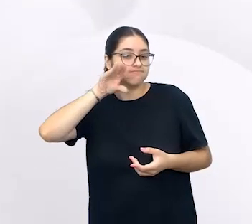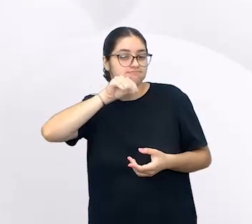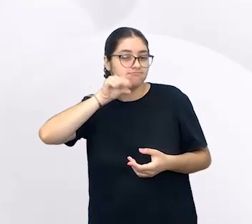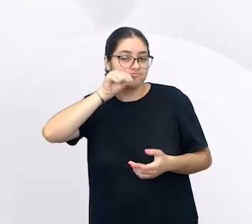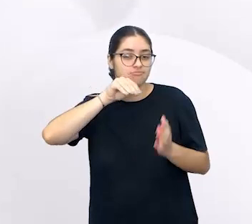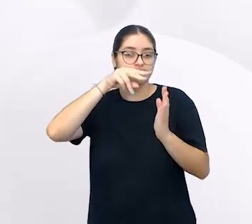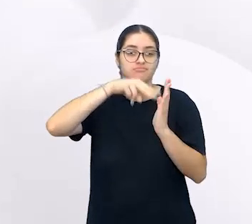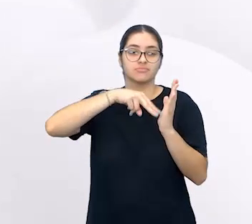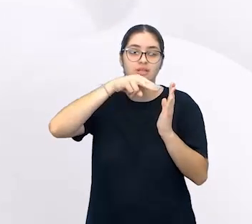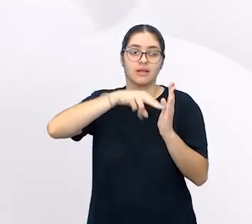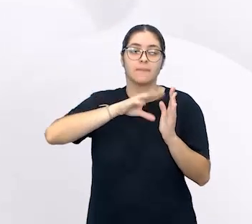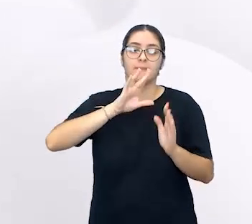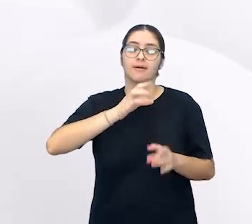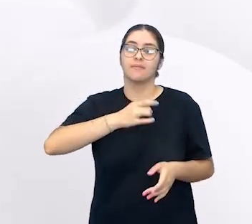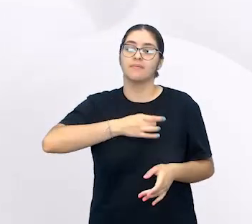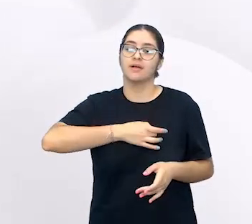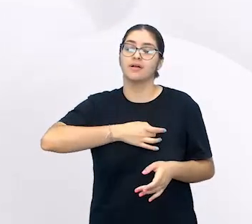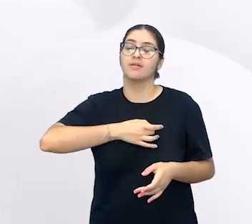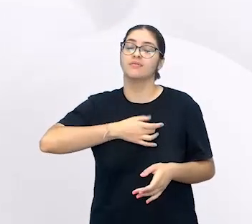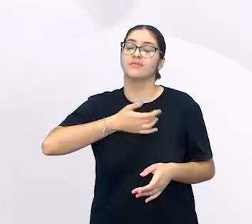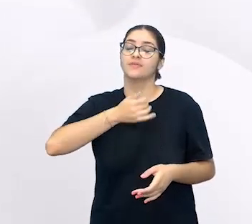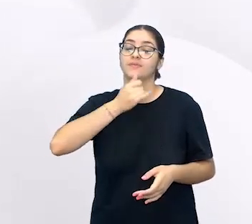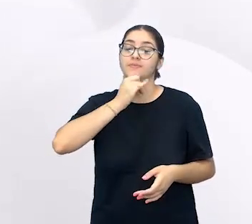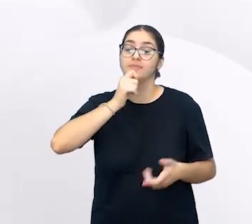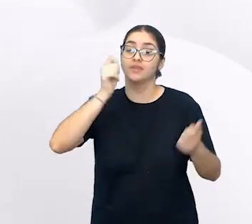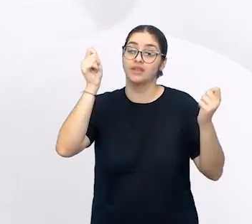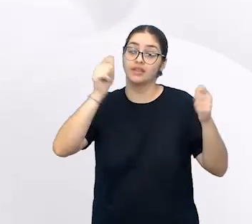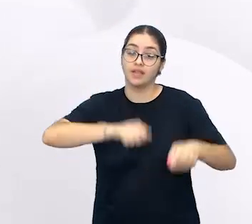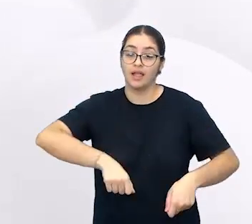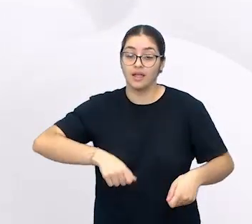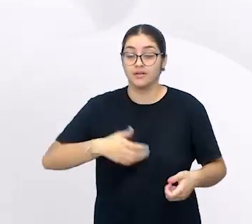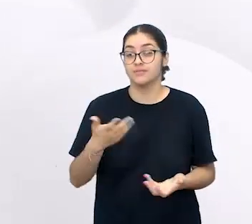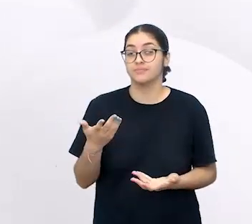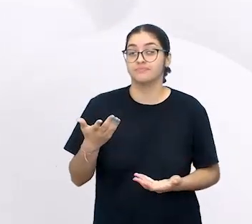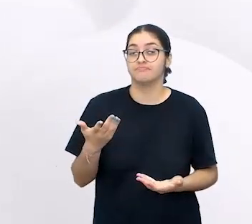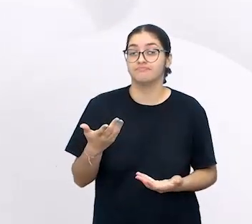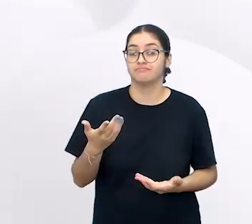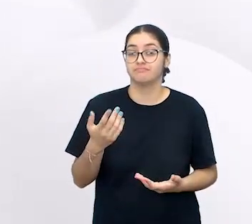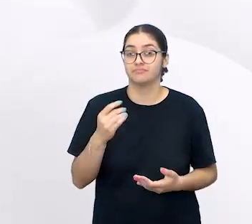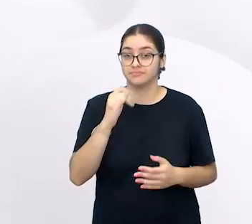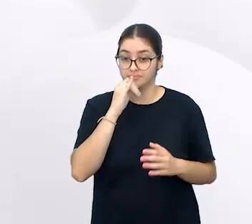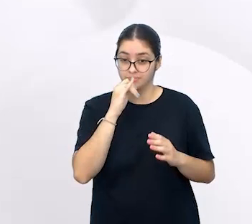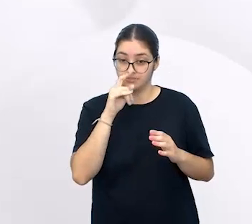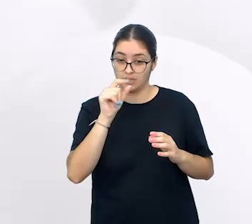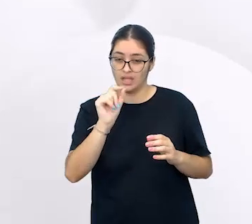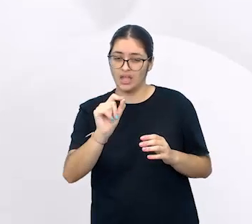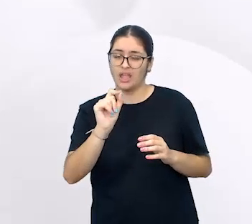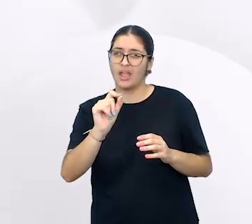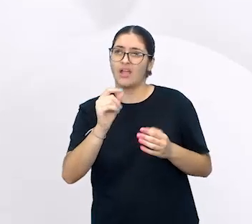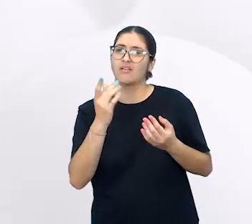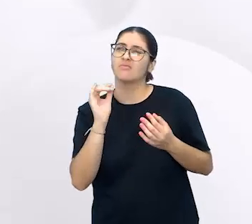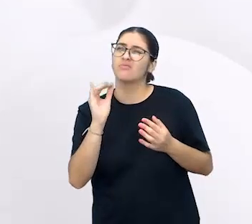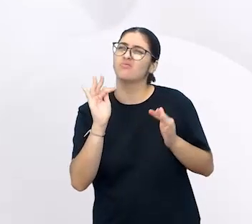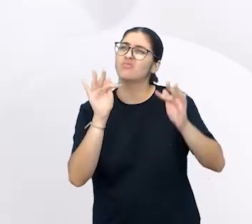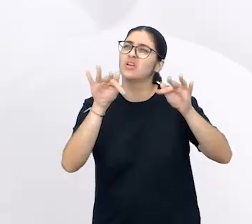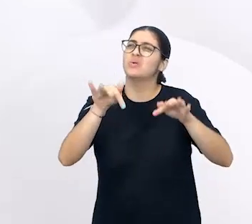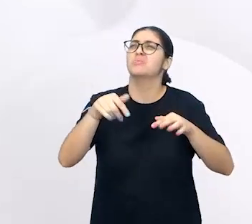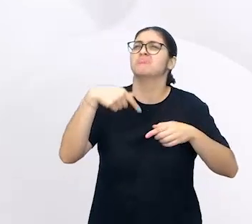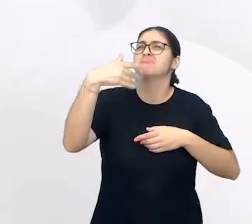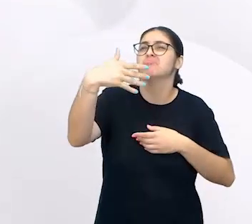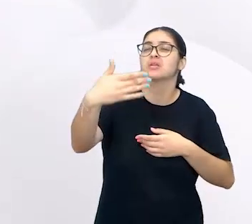medo da eternidade. Nos permite estabelecer uma relação entre conceito de eternidade e intenção